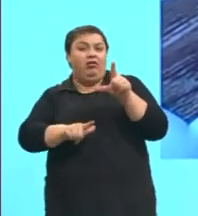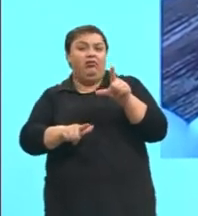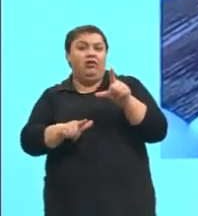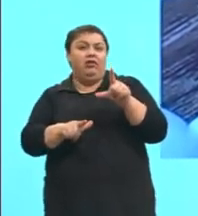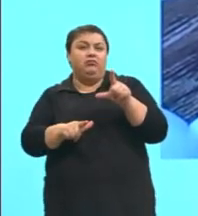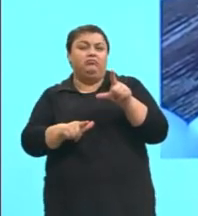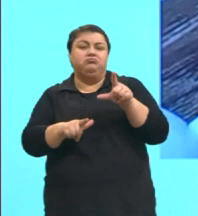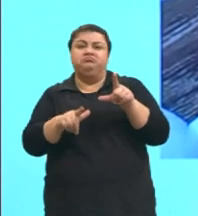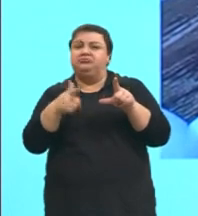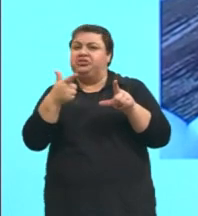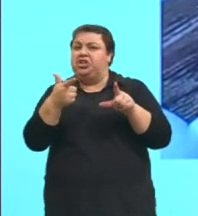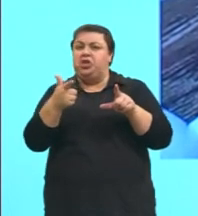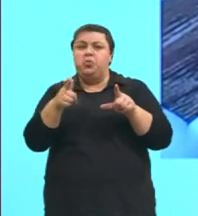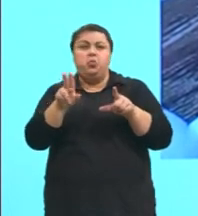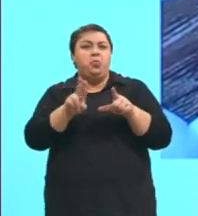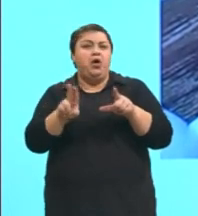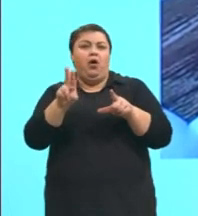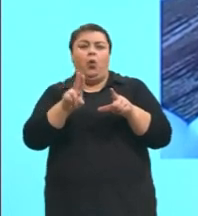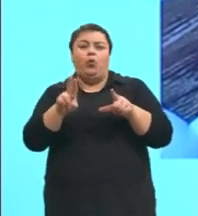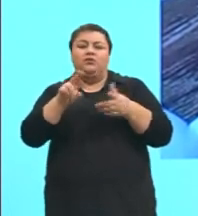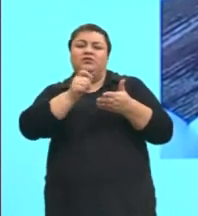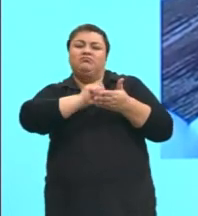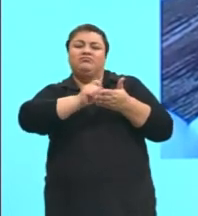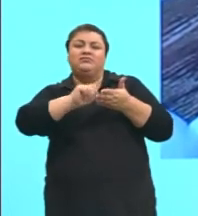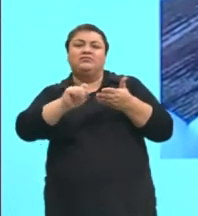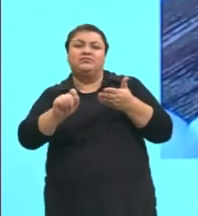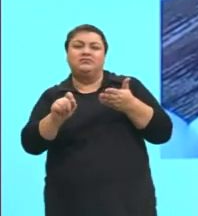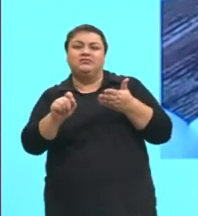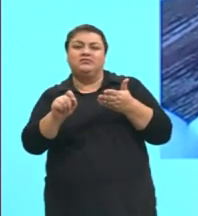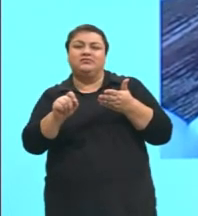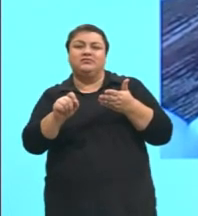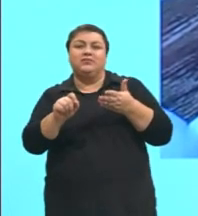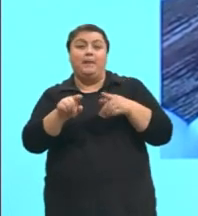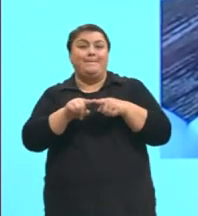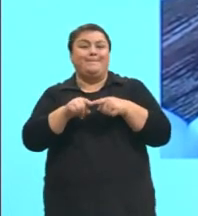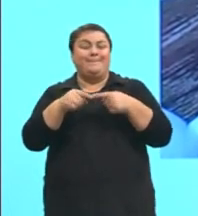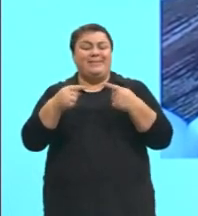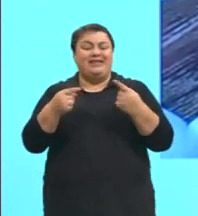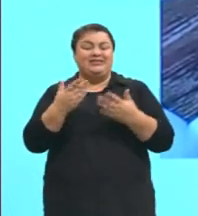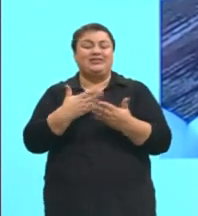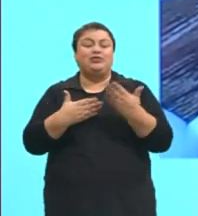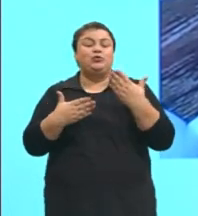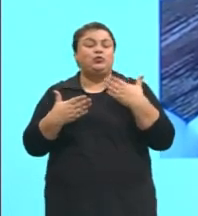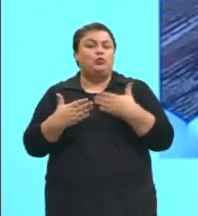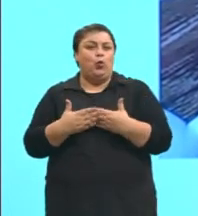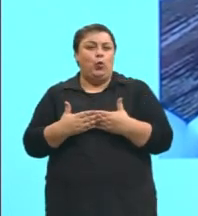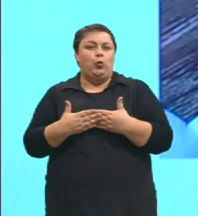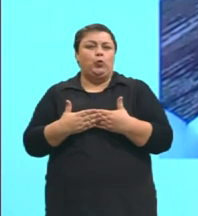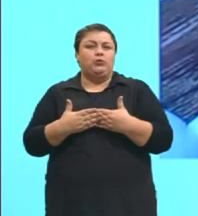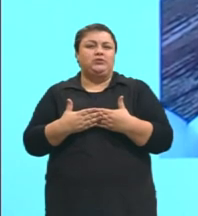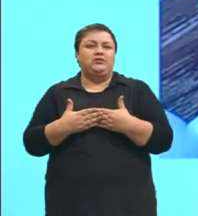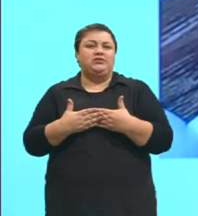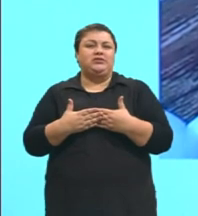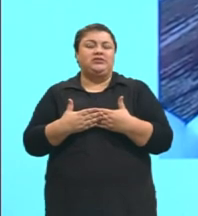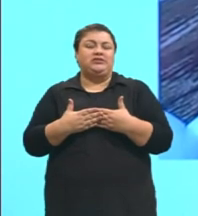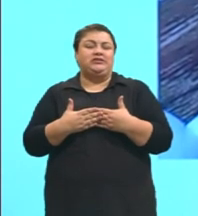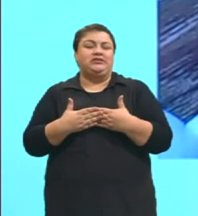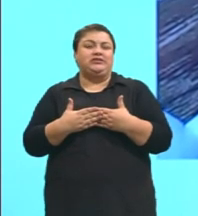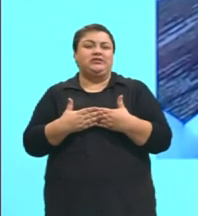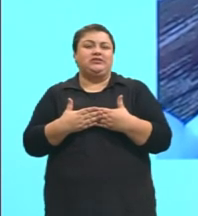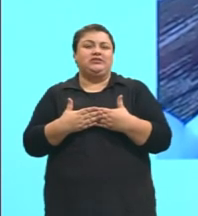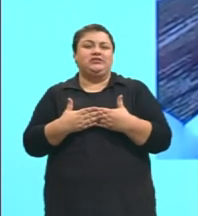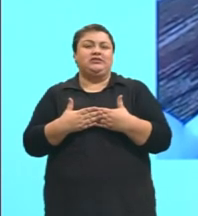Nenhuma delas tem coisas escritas. Mas todas elas, caso a gente